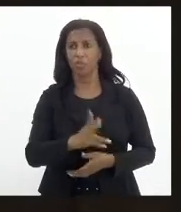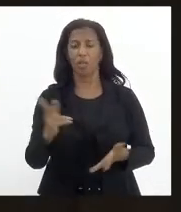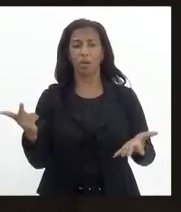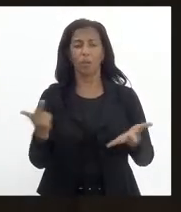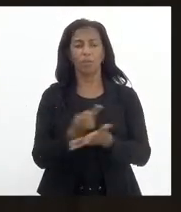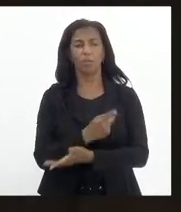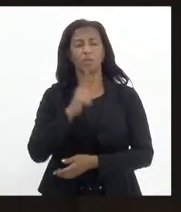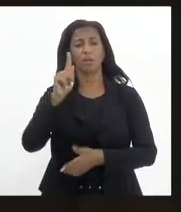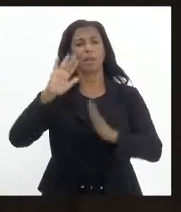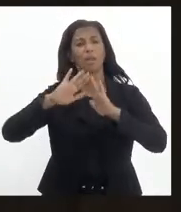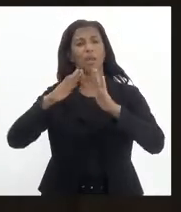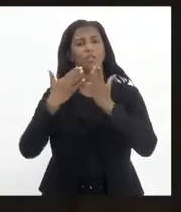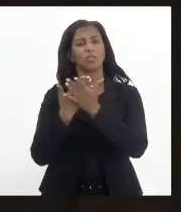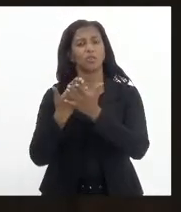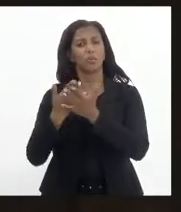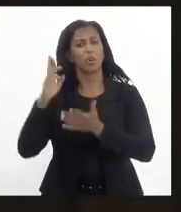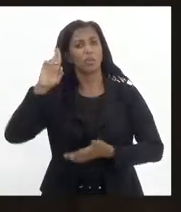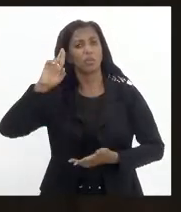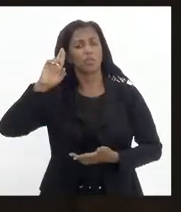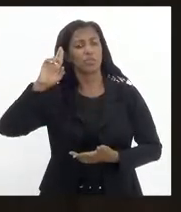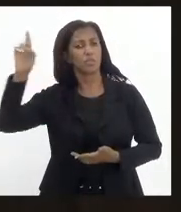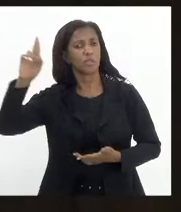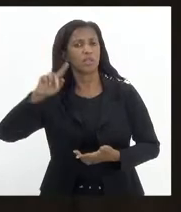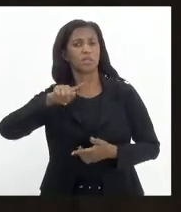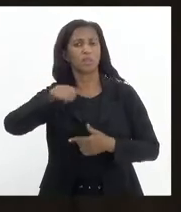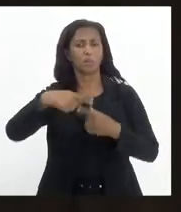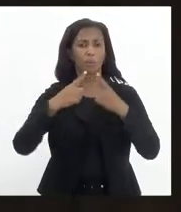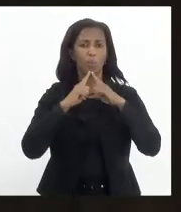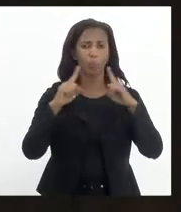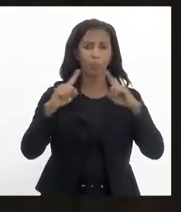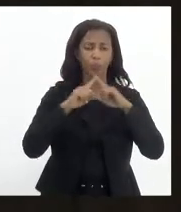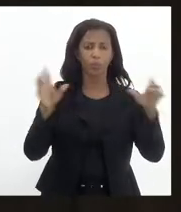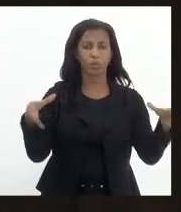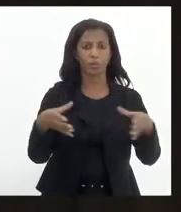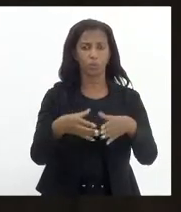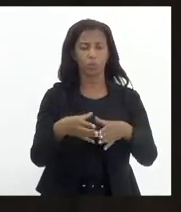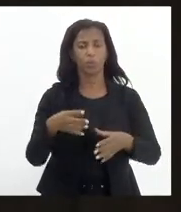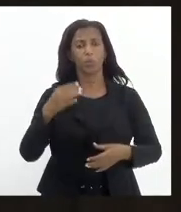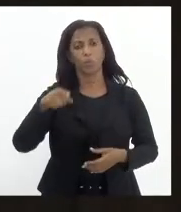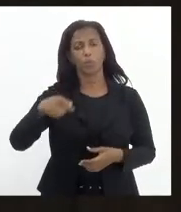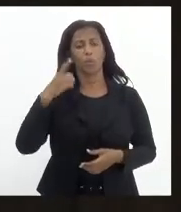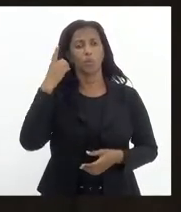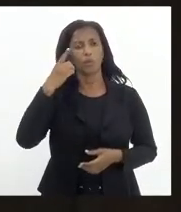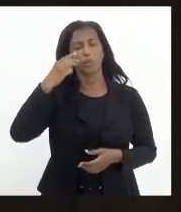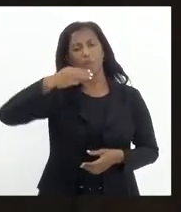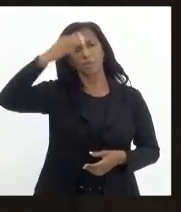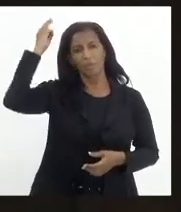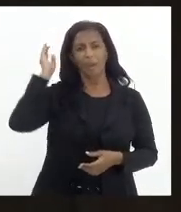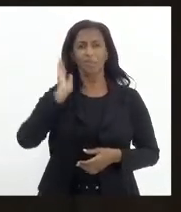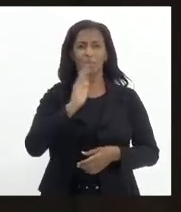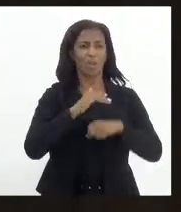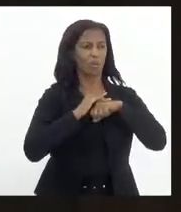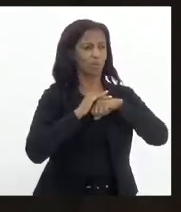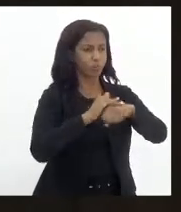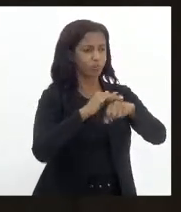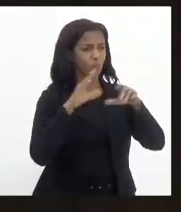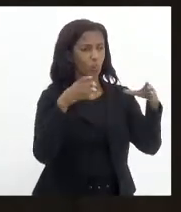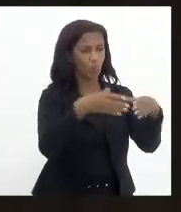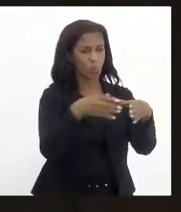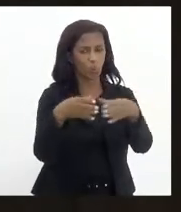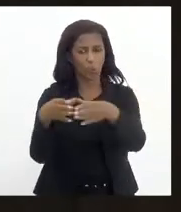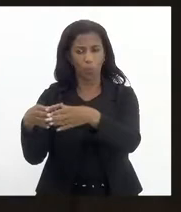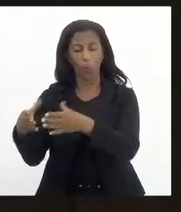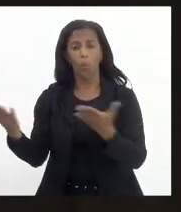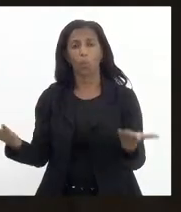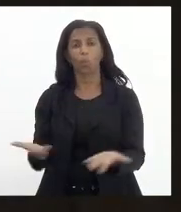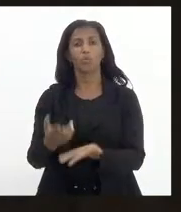Colégio de Líderes, depois a reclamação dos grupos, o deputado Márcio Pacheco tem atendido os grupos e a gente chegou num consenso. Hoje,